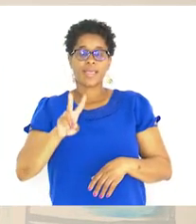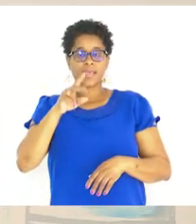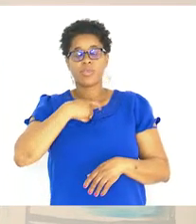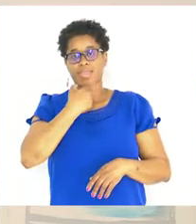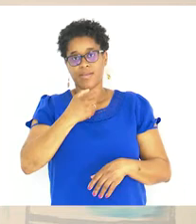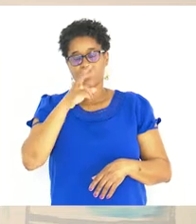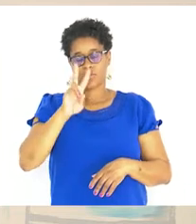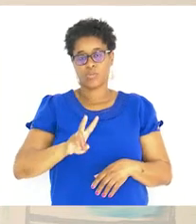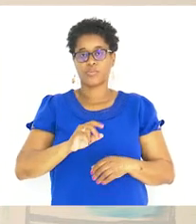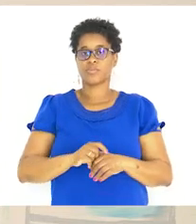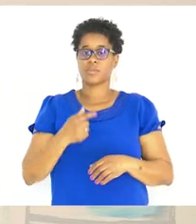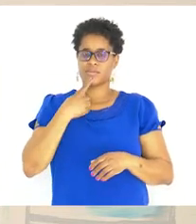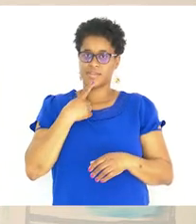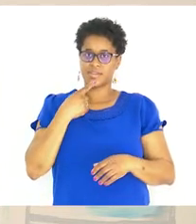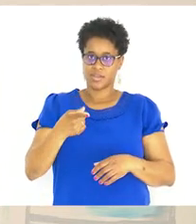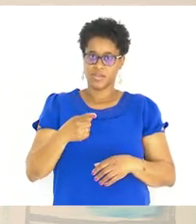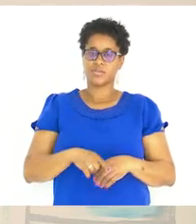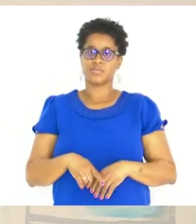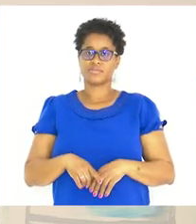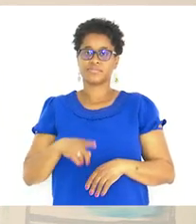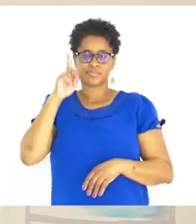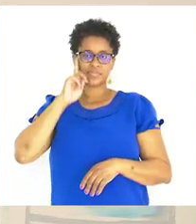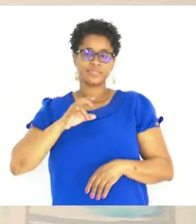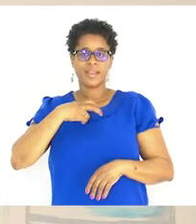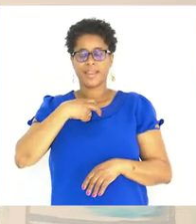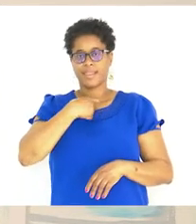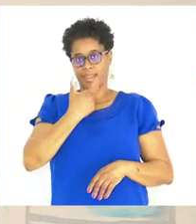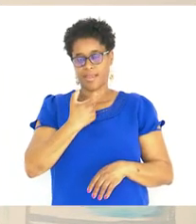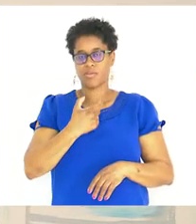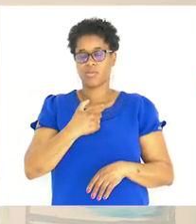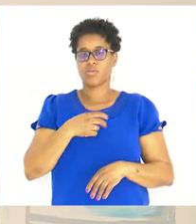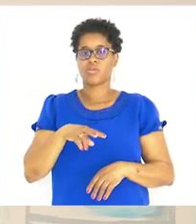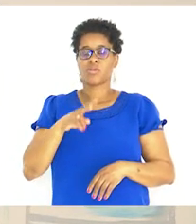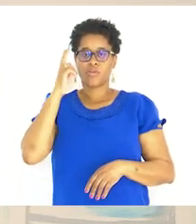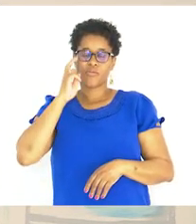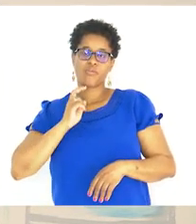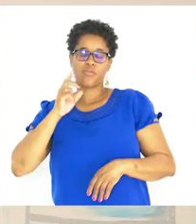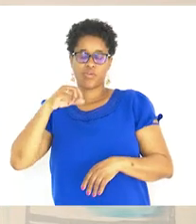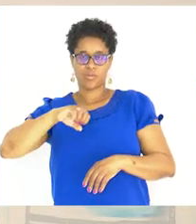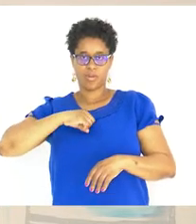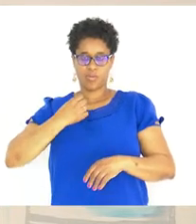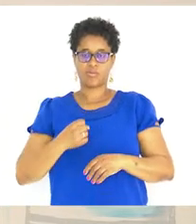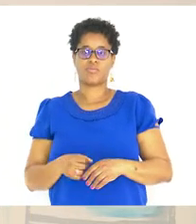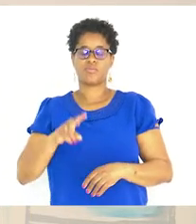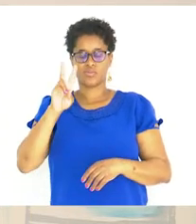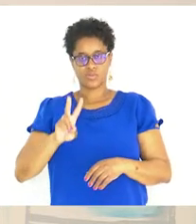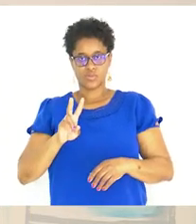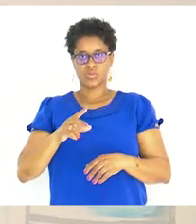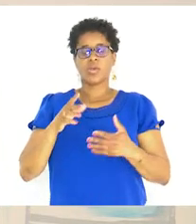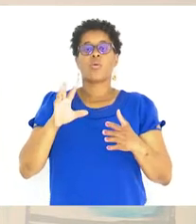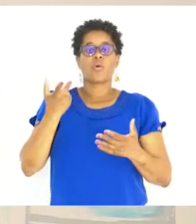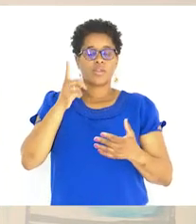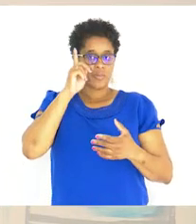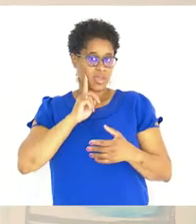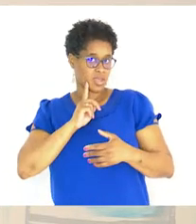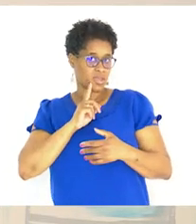Perceberam? Eu sou bisneta Dos meus Bisavós Quando se trata de